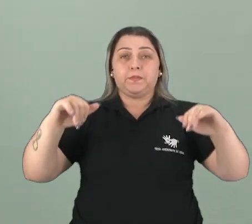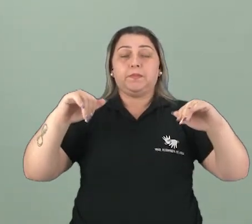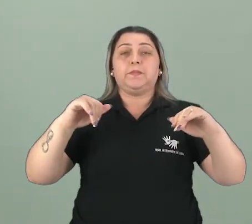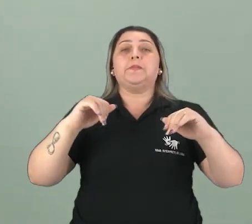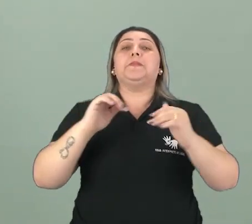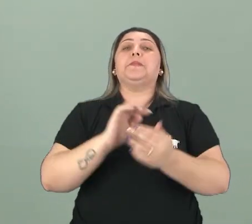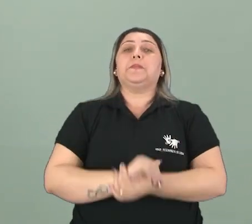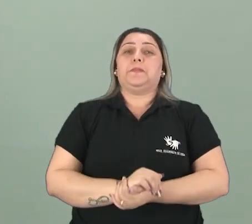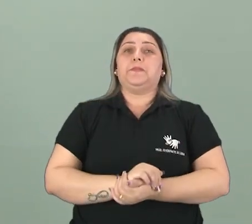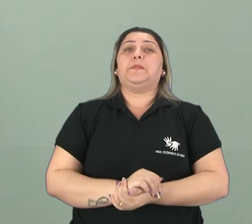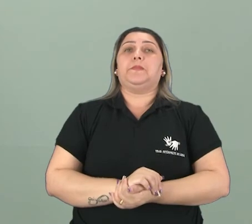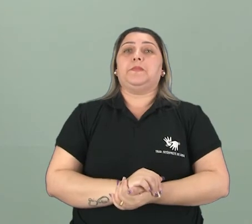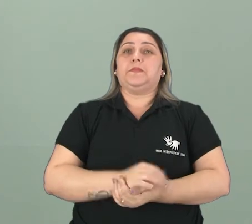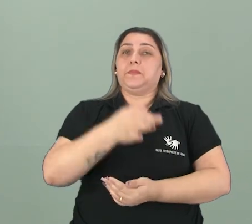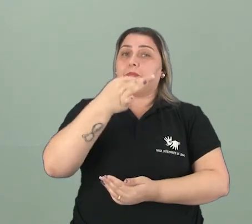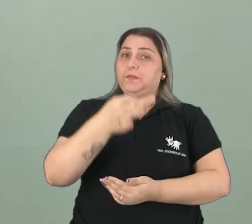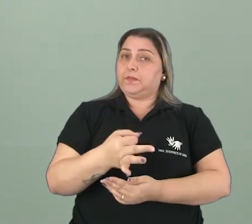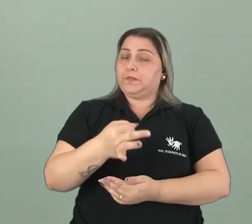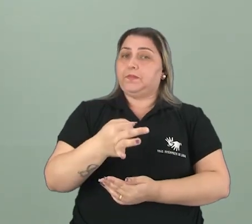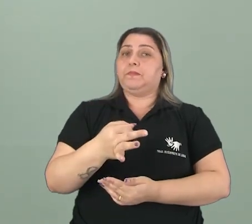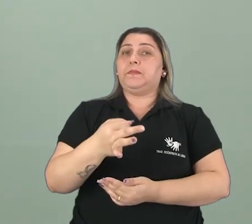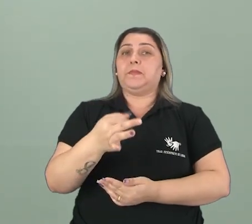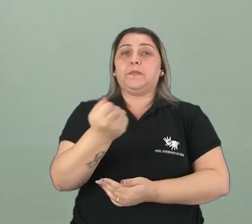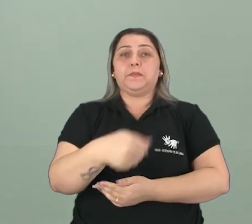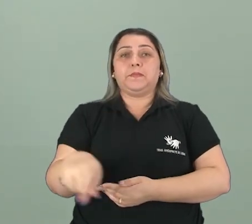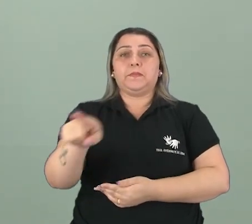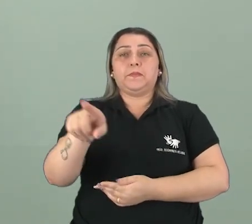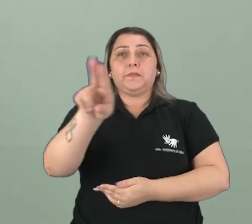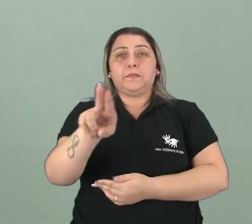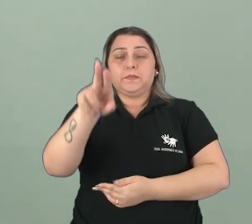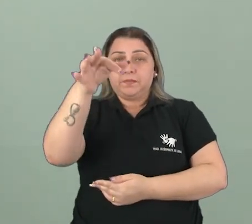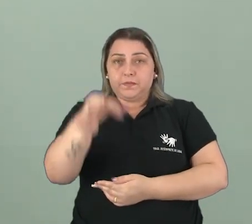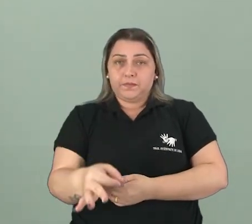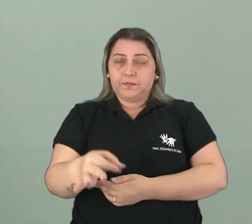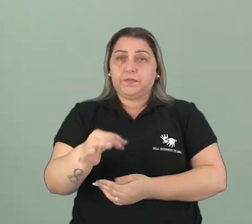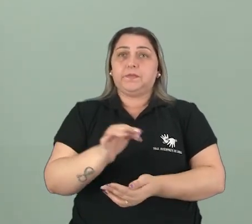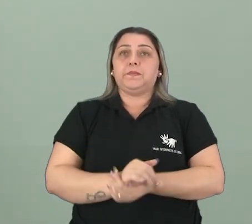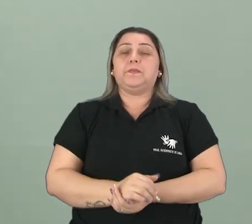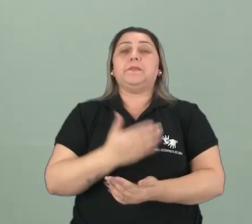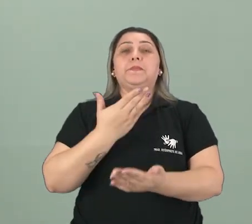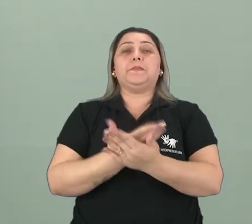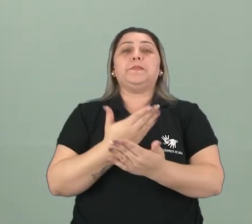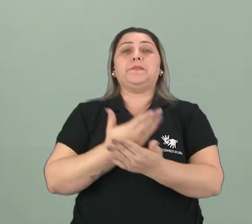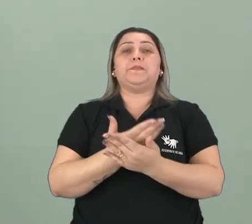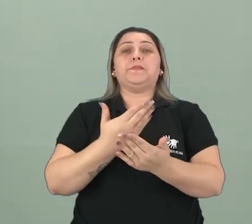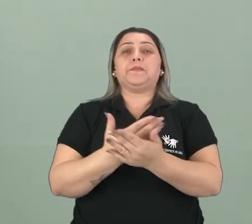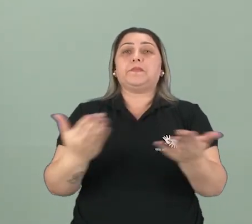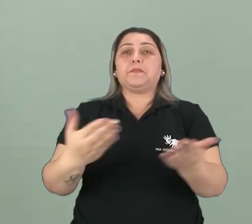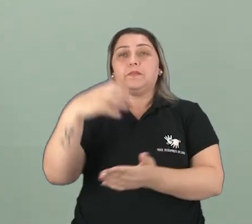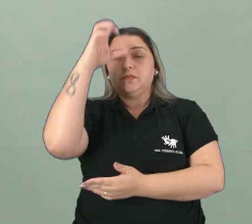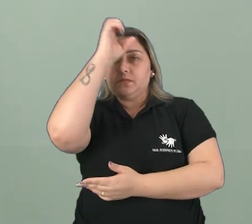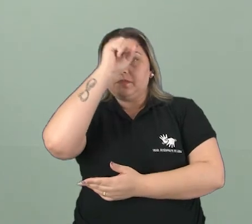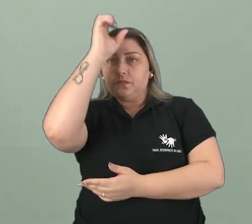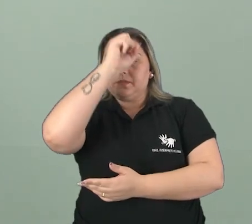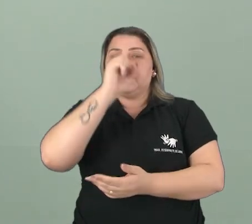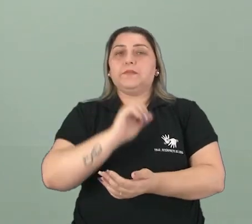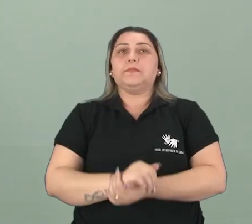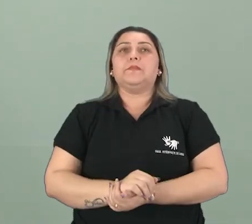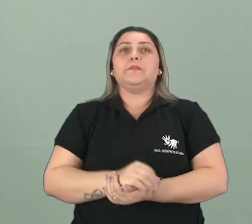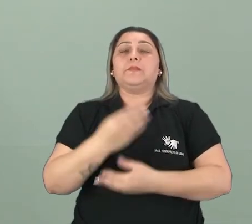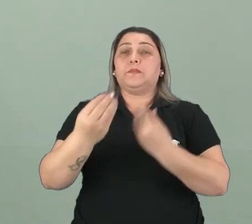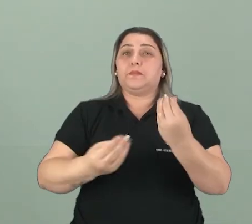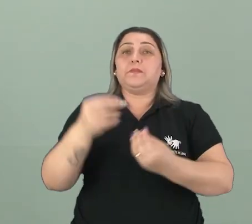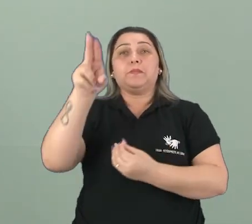ser descartado de uma forma que não vai ser utilizado. Certinho, então, nós aprendemos bastante aqui sobre